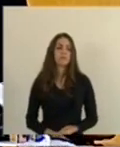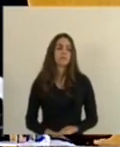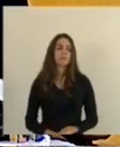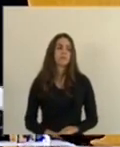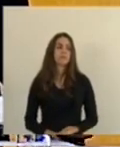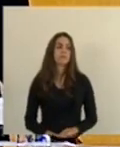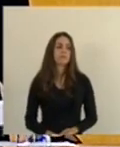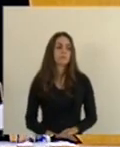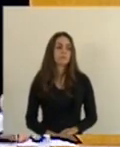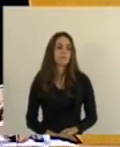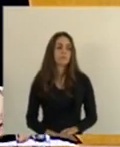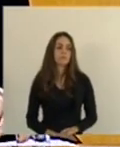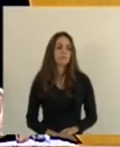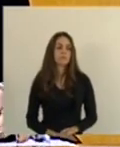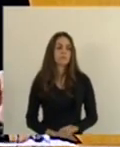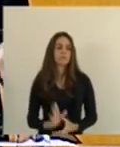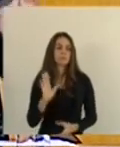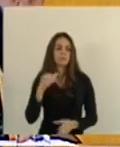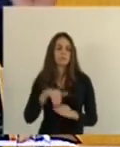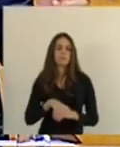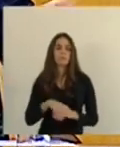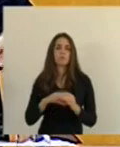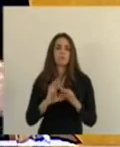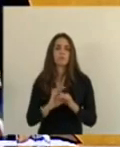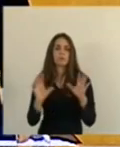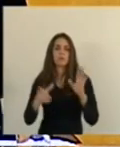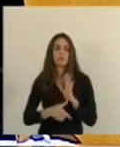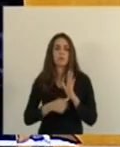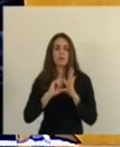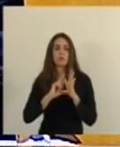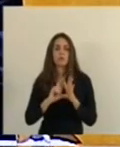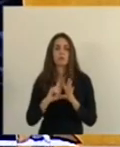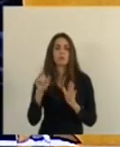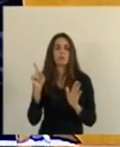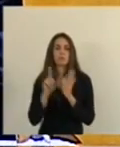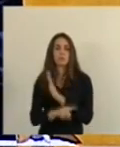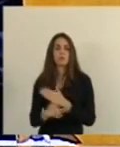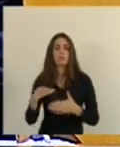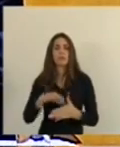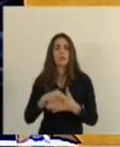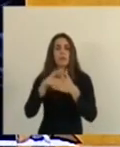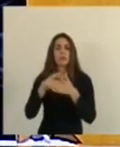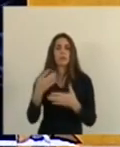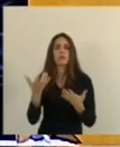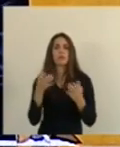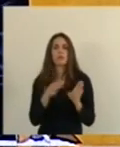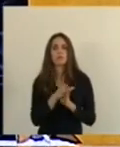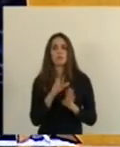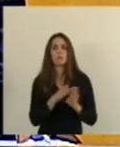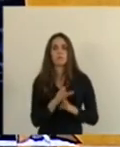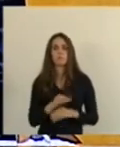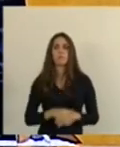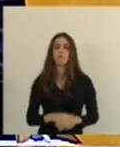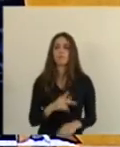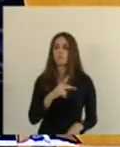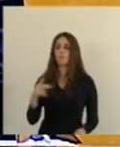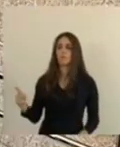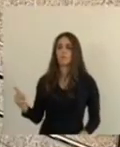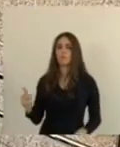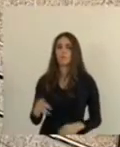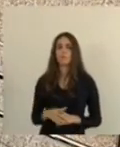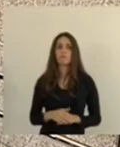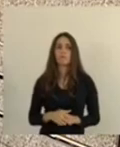passamos, então, em votação o projeto. Antes, porém, eu pergunto ao líder se quer fazer encaminhamento. Sr. Presidente, primeiro,